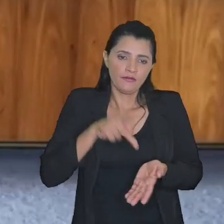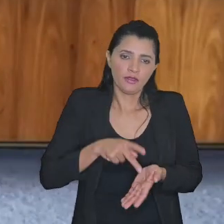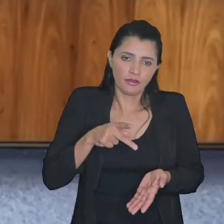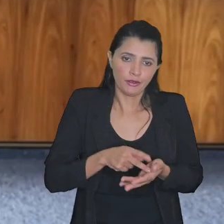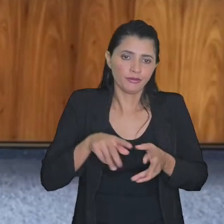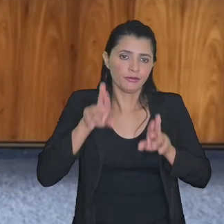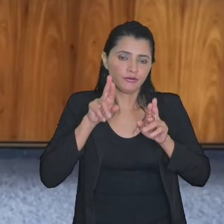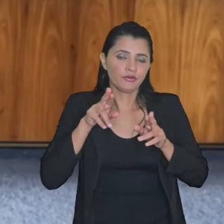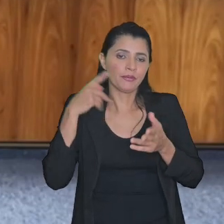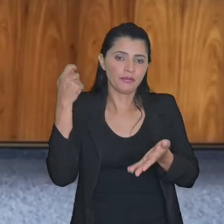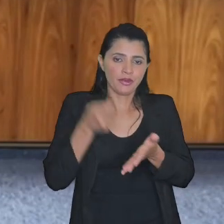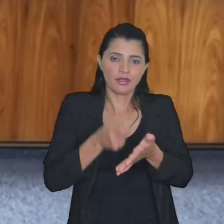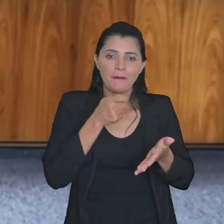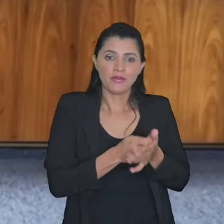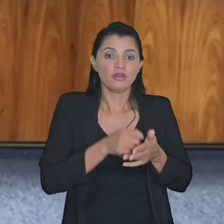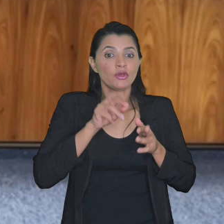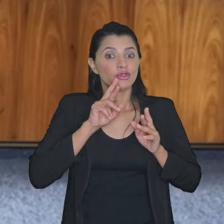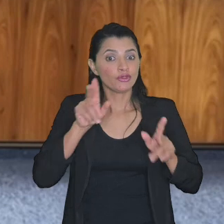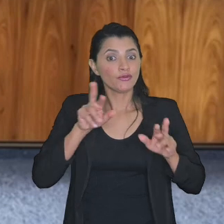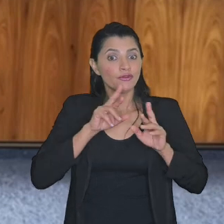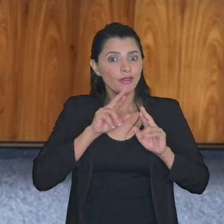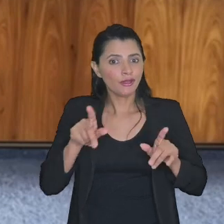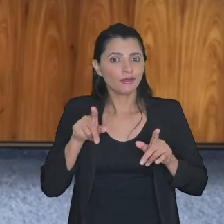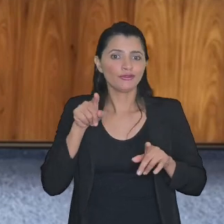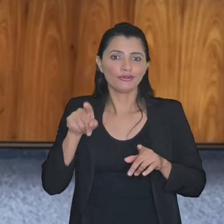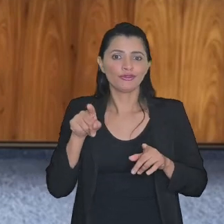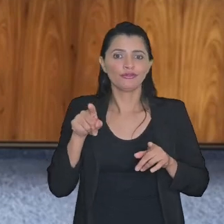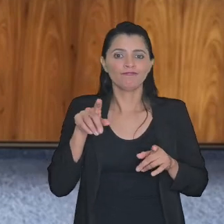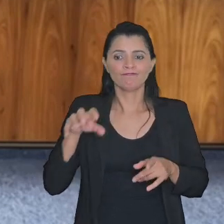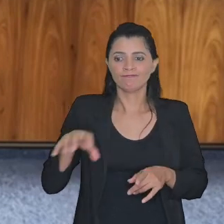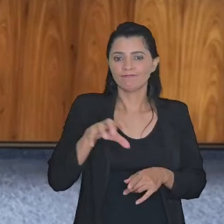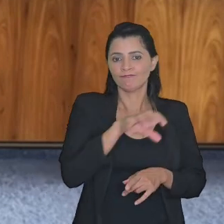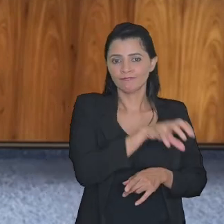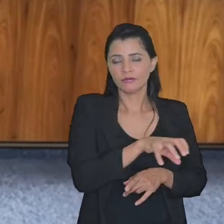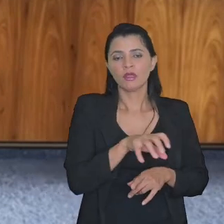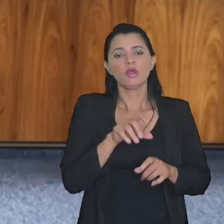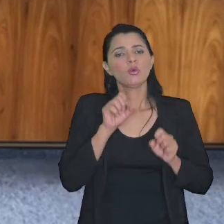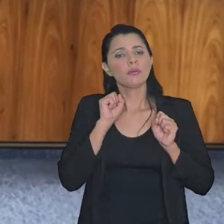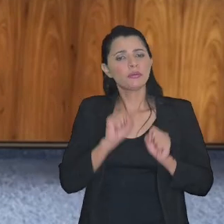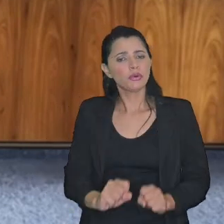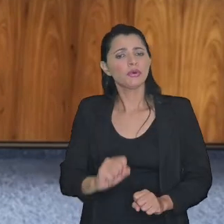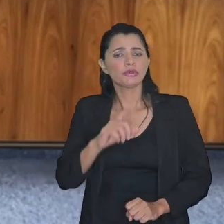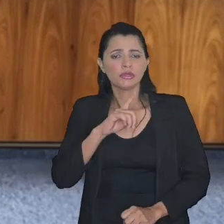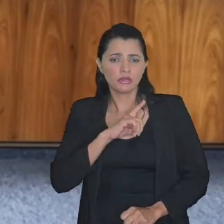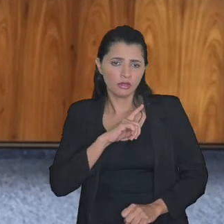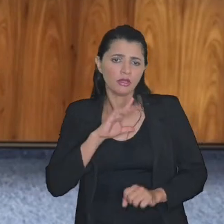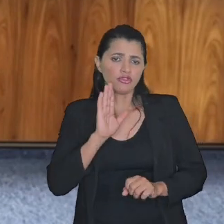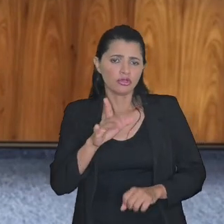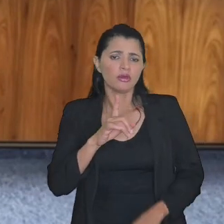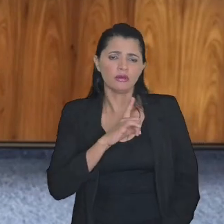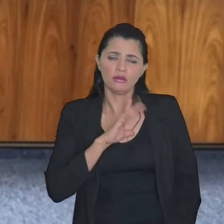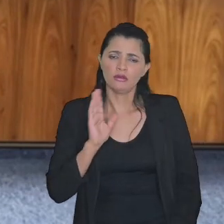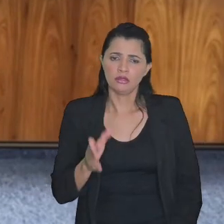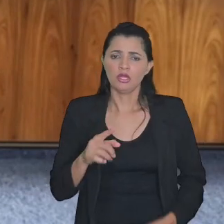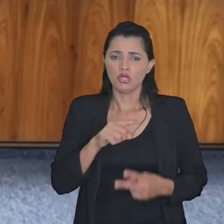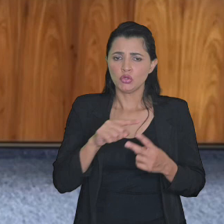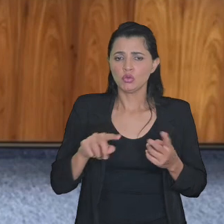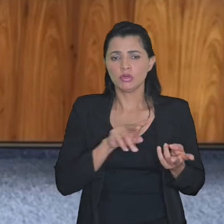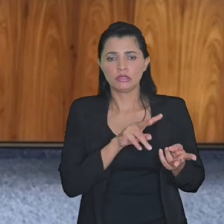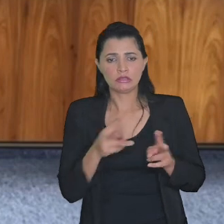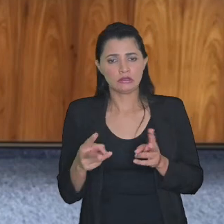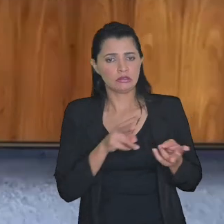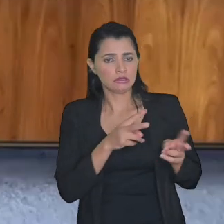expectativas de pagamento são diferentes de ente para ente o que pode haver e já há duas